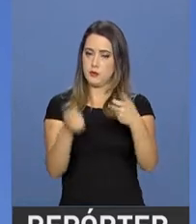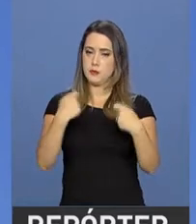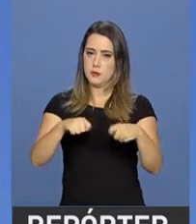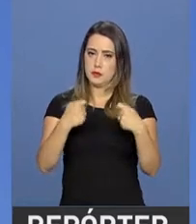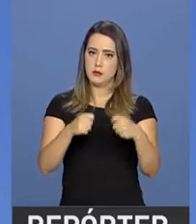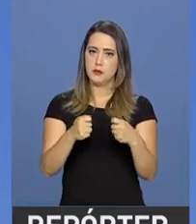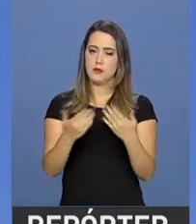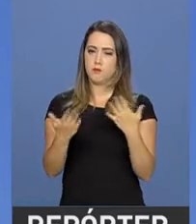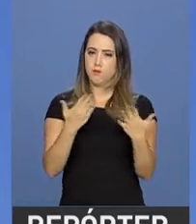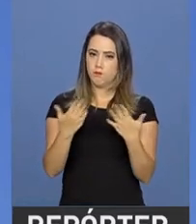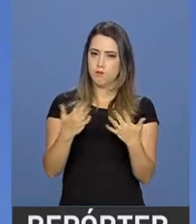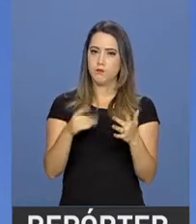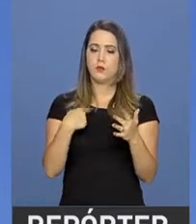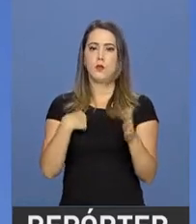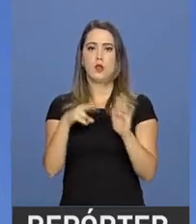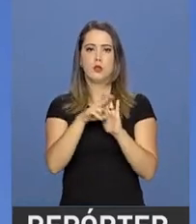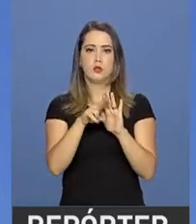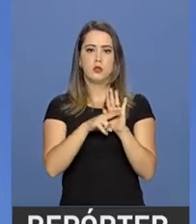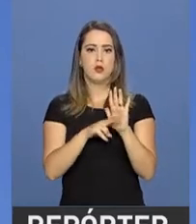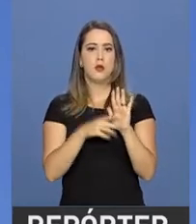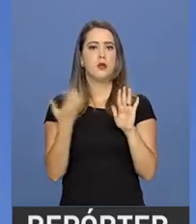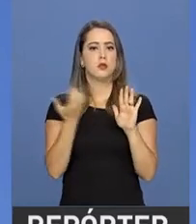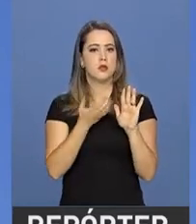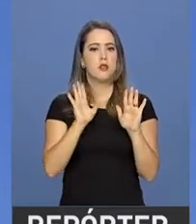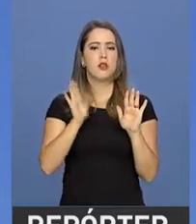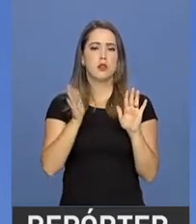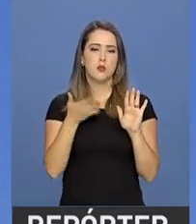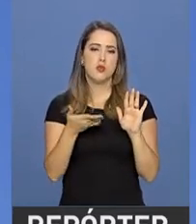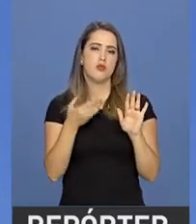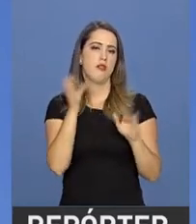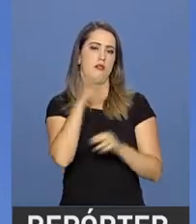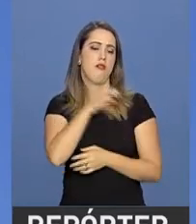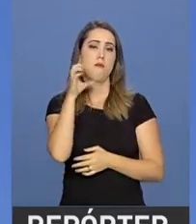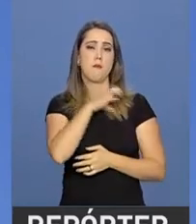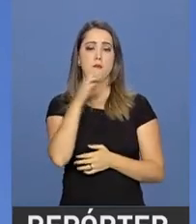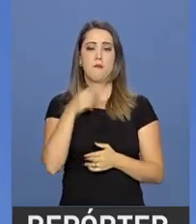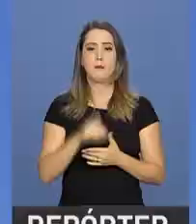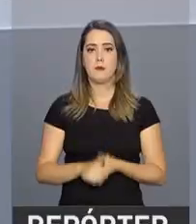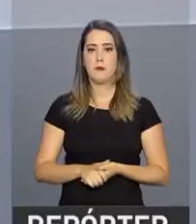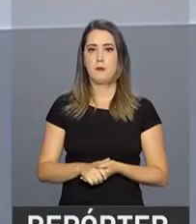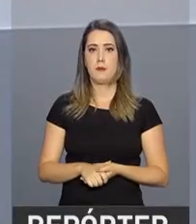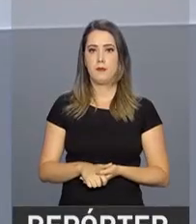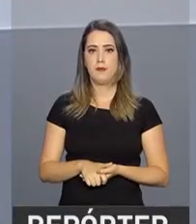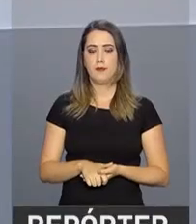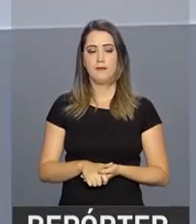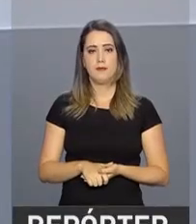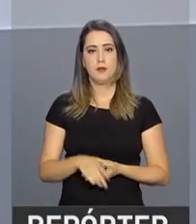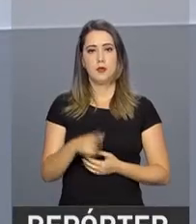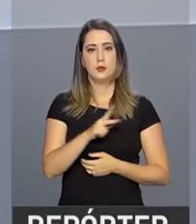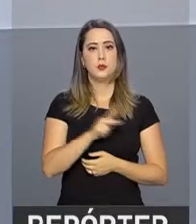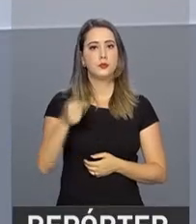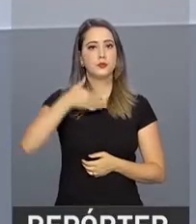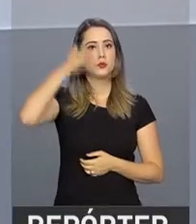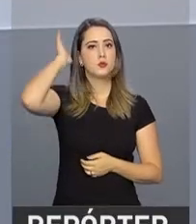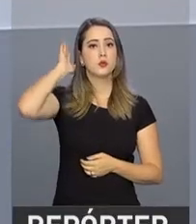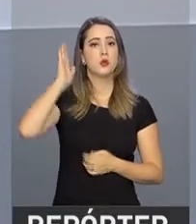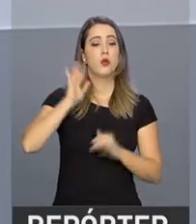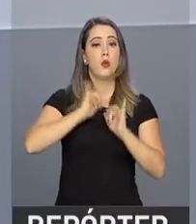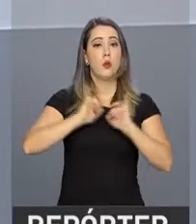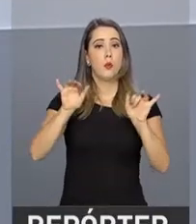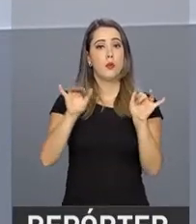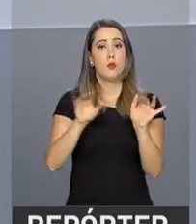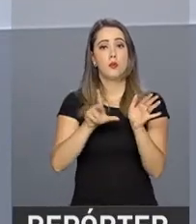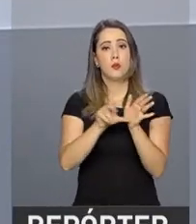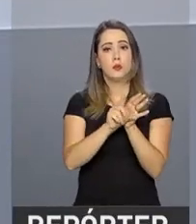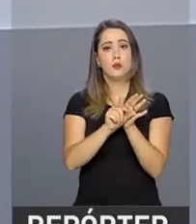parâmetros nós esperamos, sim, resolver o quanto antes. O presidente Michel Temer publicou